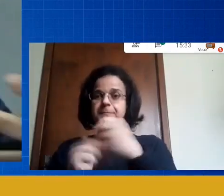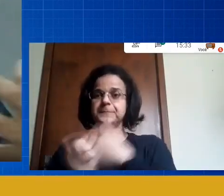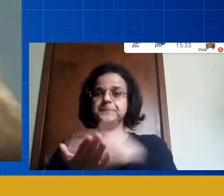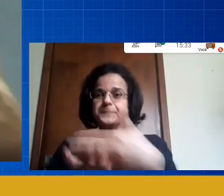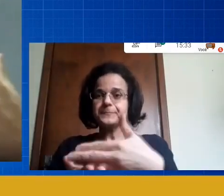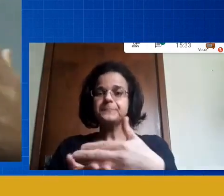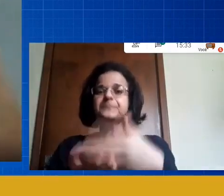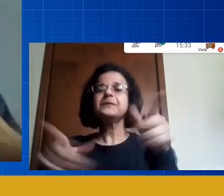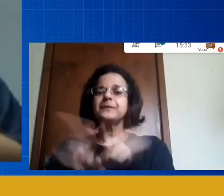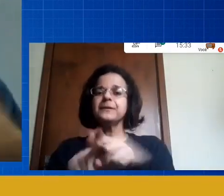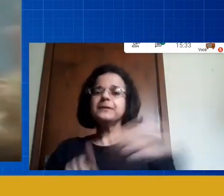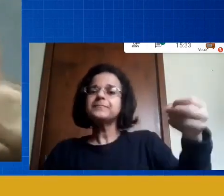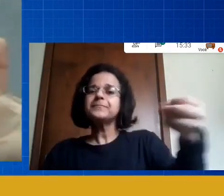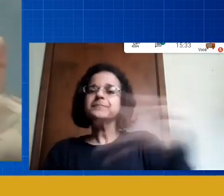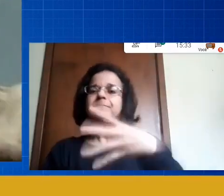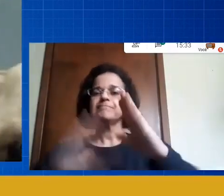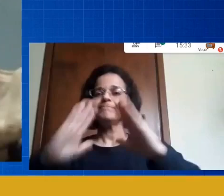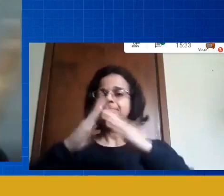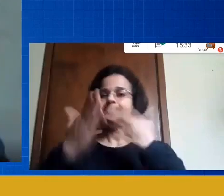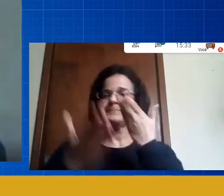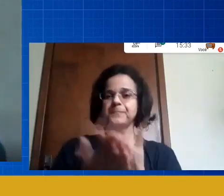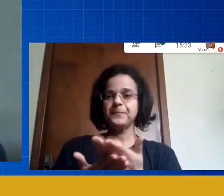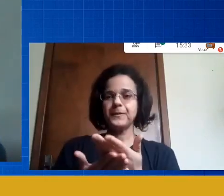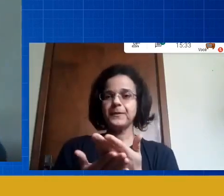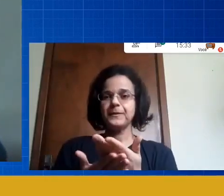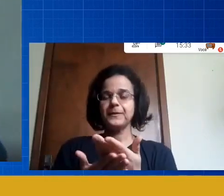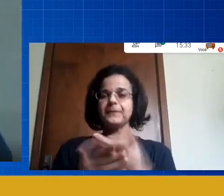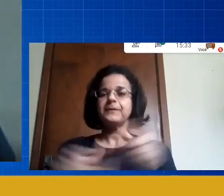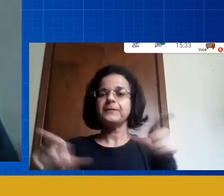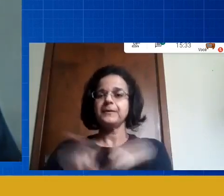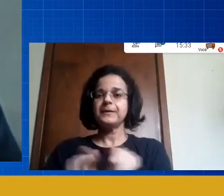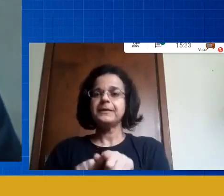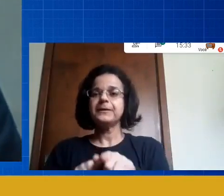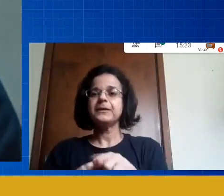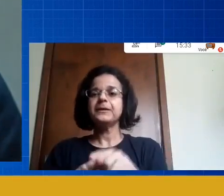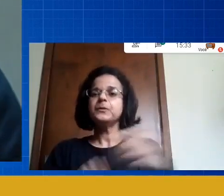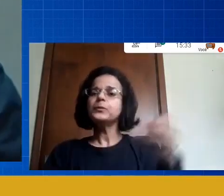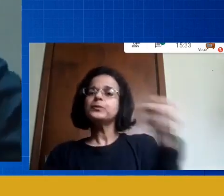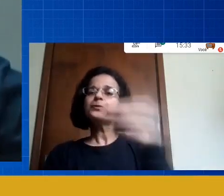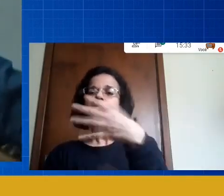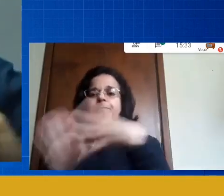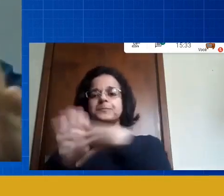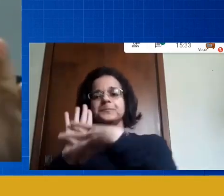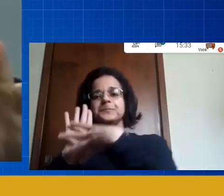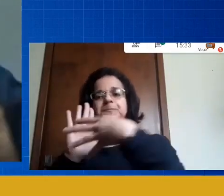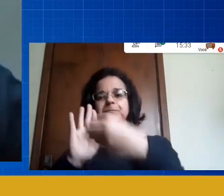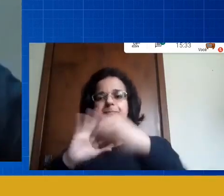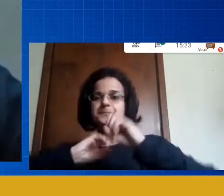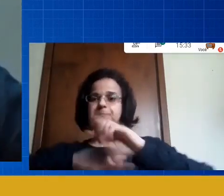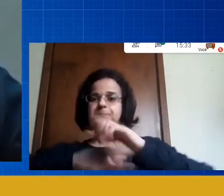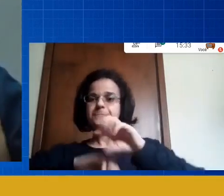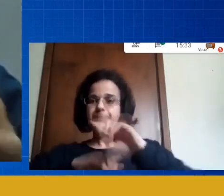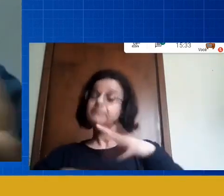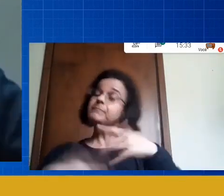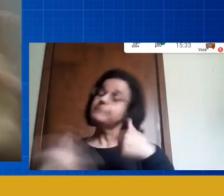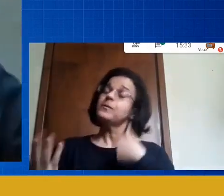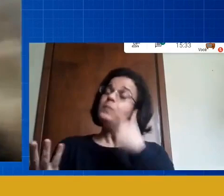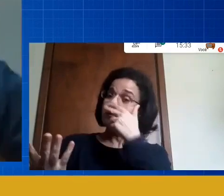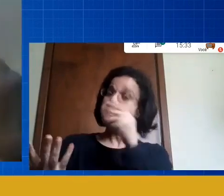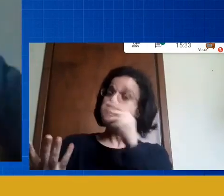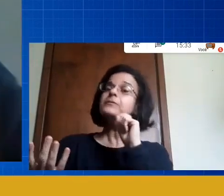escola de um novo modelo até educacional eu acho que a